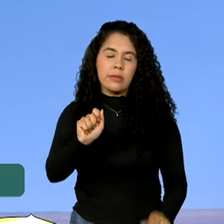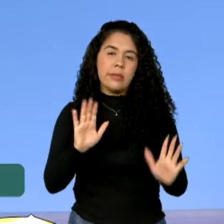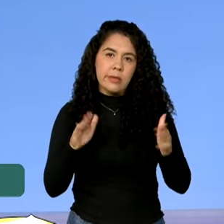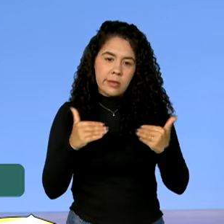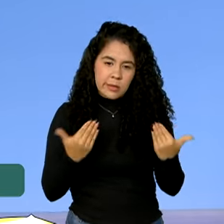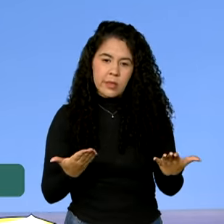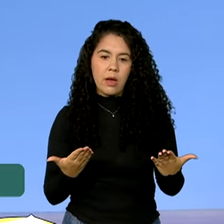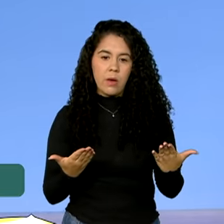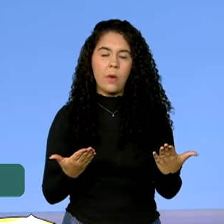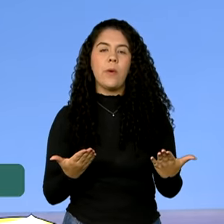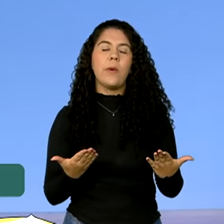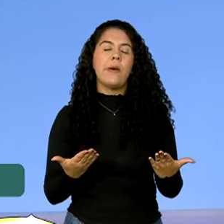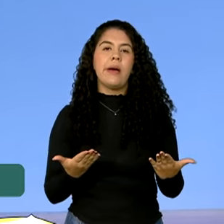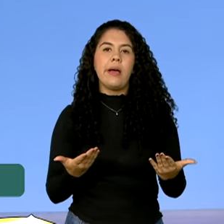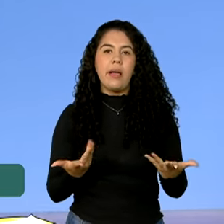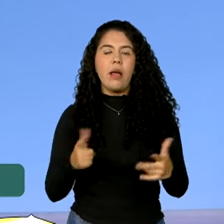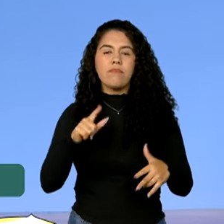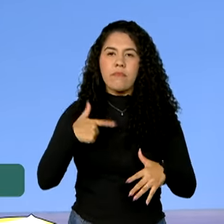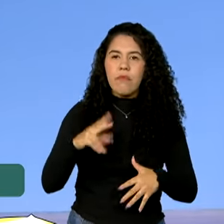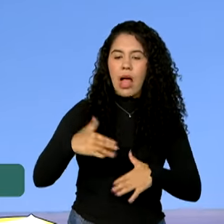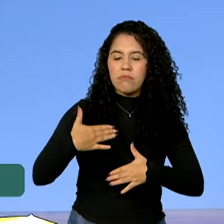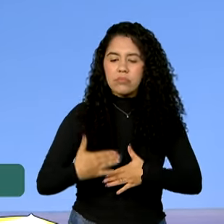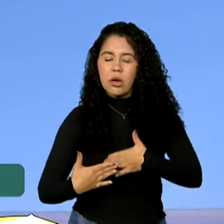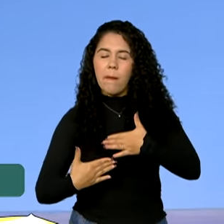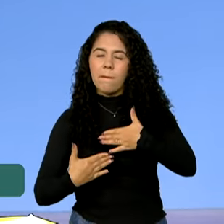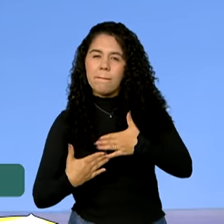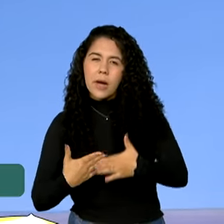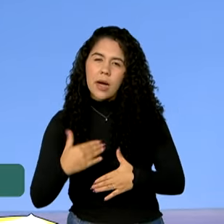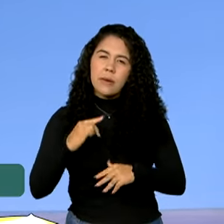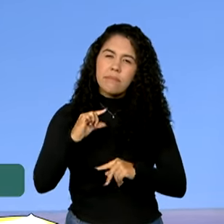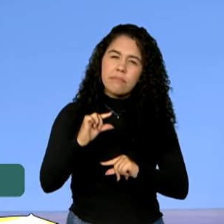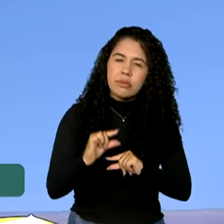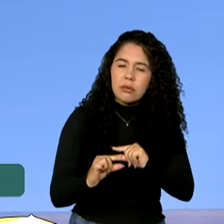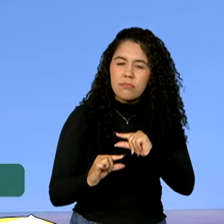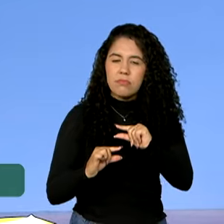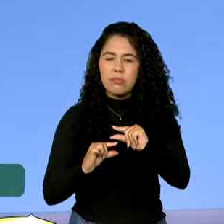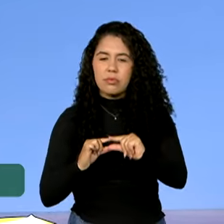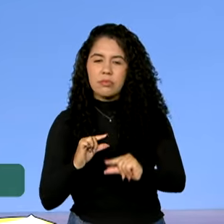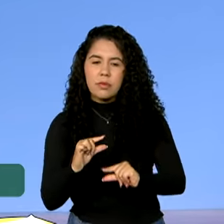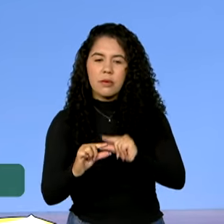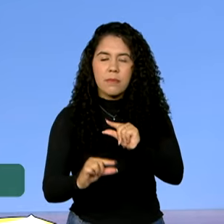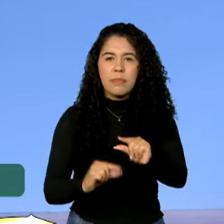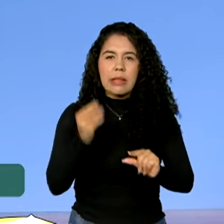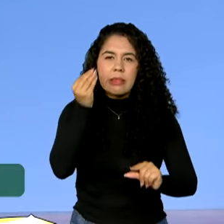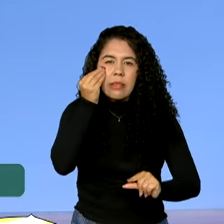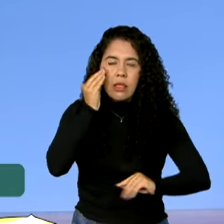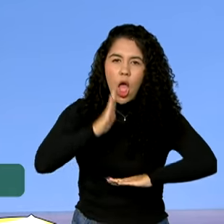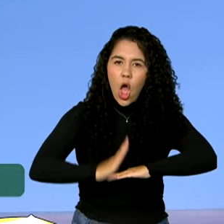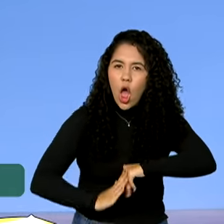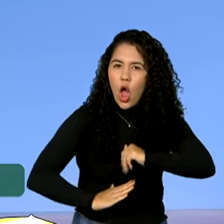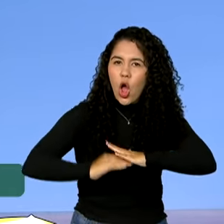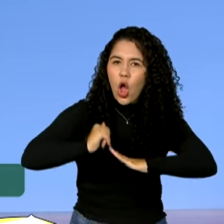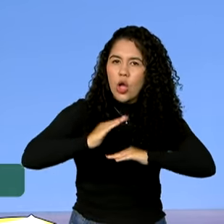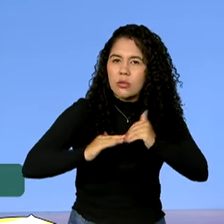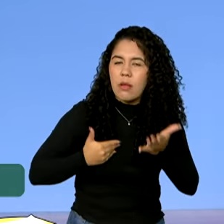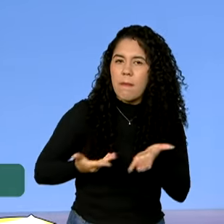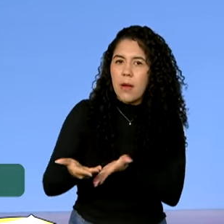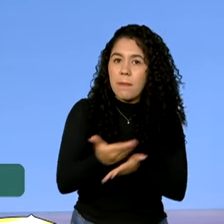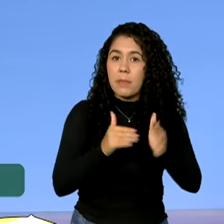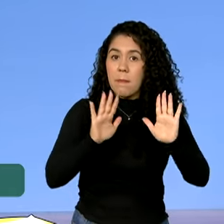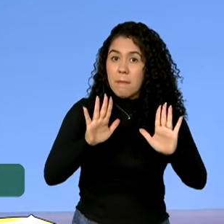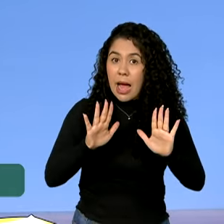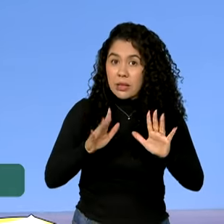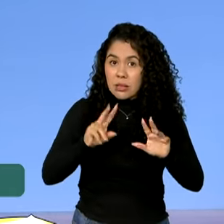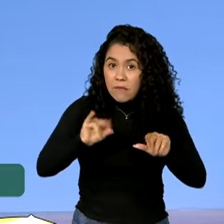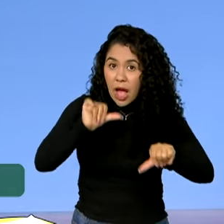Então, você vai caminhando muito aos poucos em certos consensos que vão sendo construídos, mas não se pode dizer que essa reforma vai